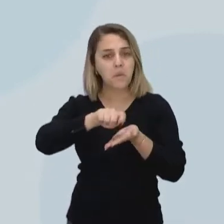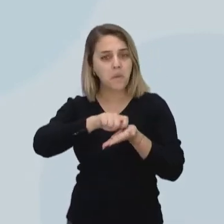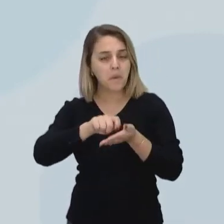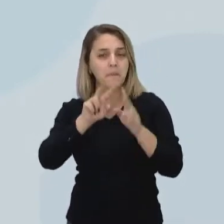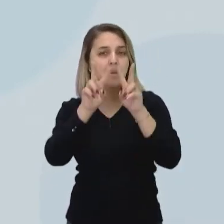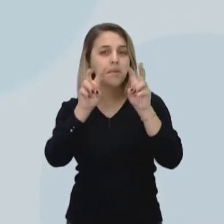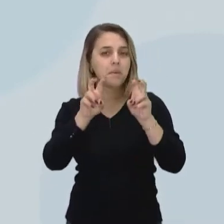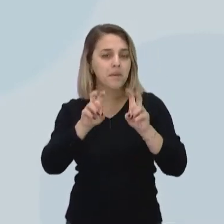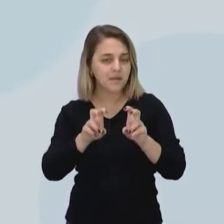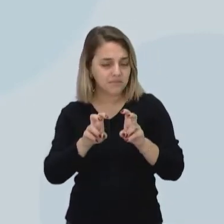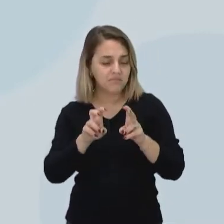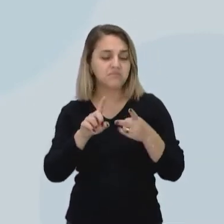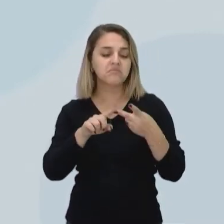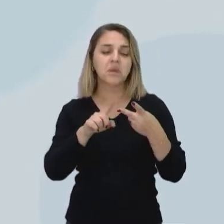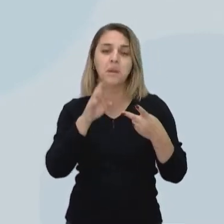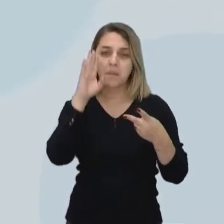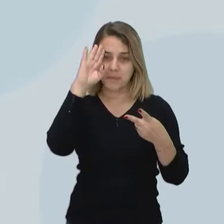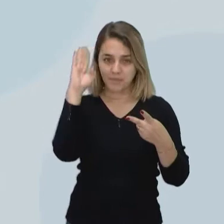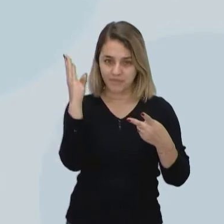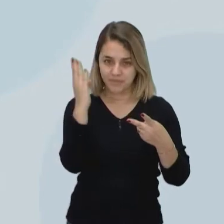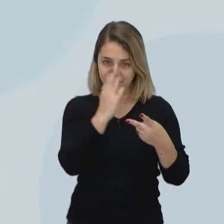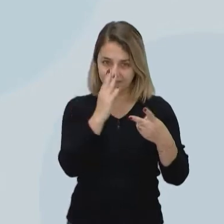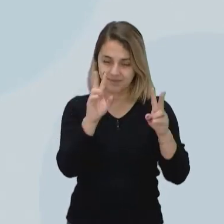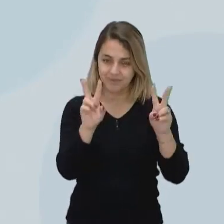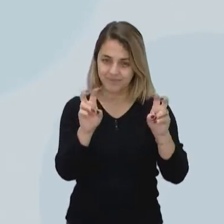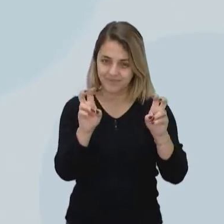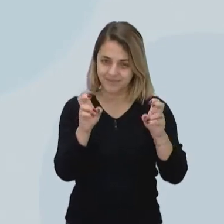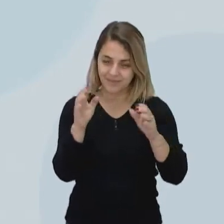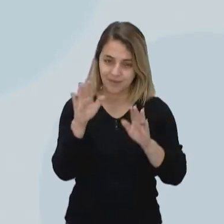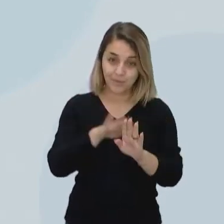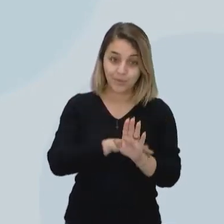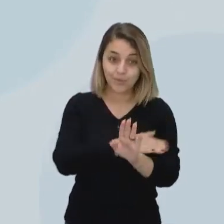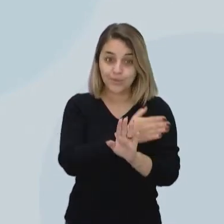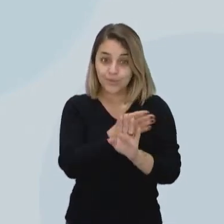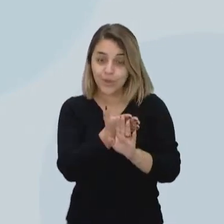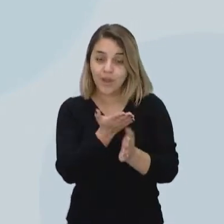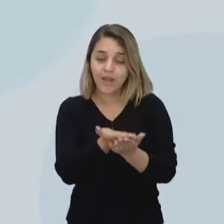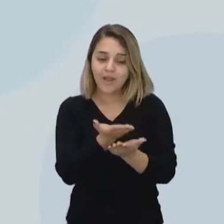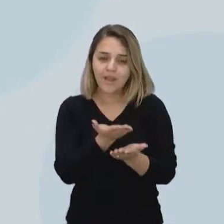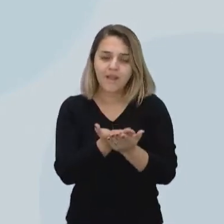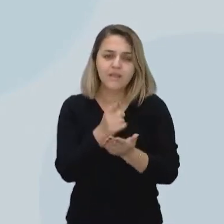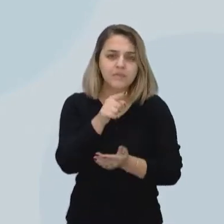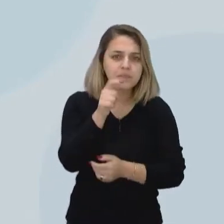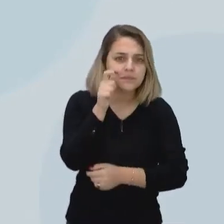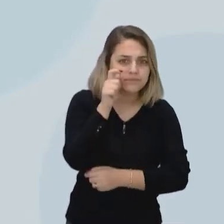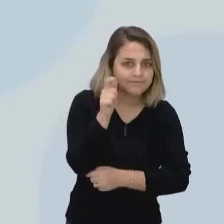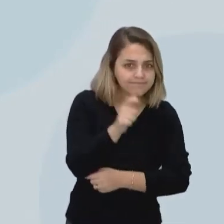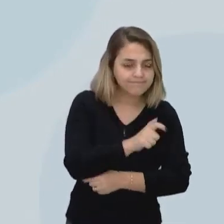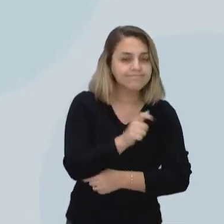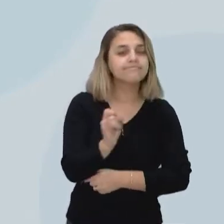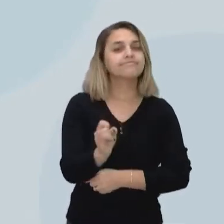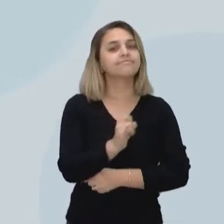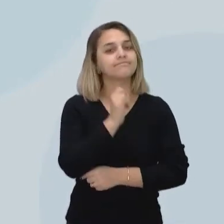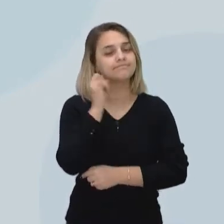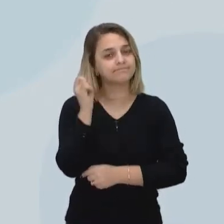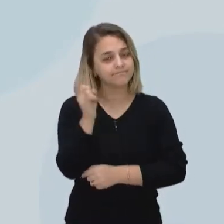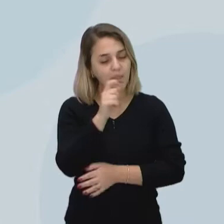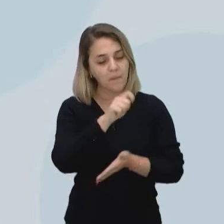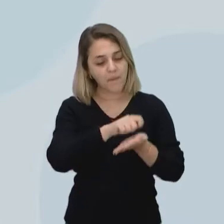os pontos de atenção temáticos que são gerados durante o percurso da aula. Então, sempre importante vocês estarem registrando isso para